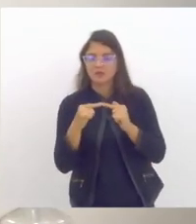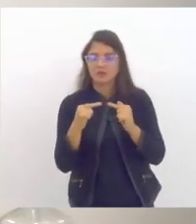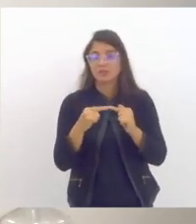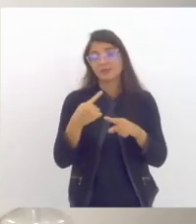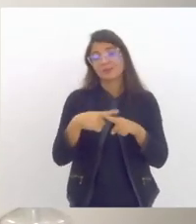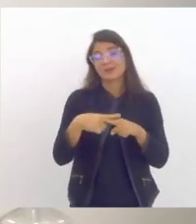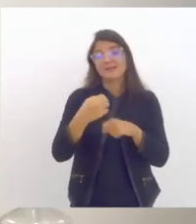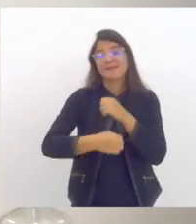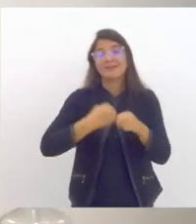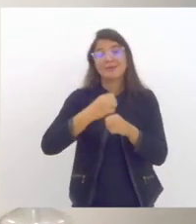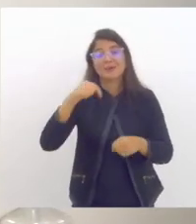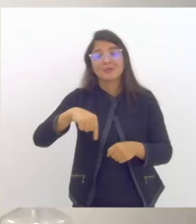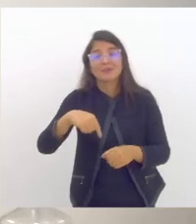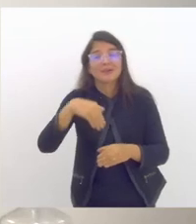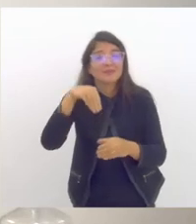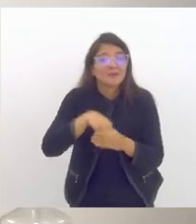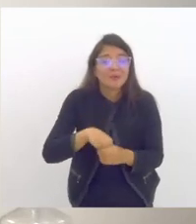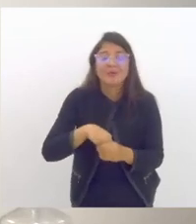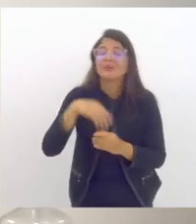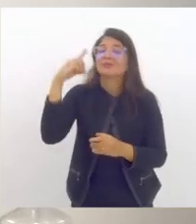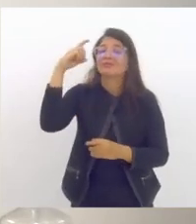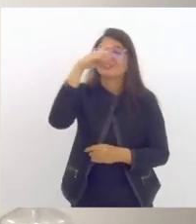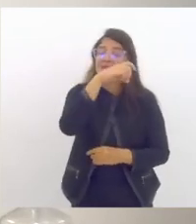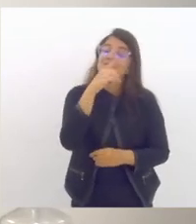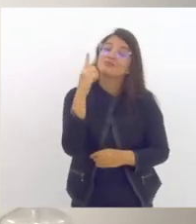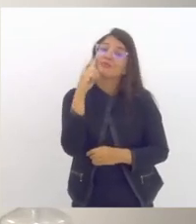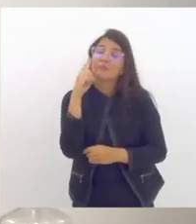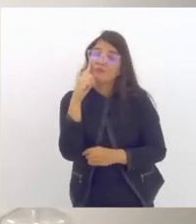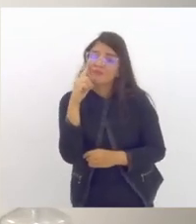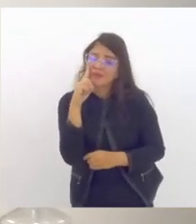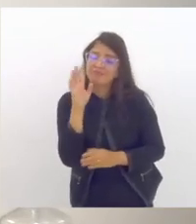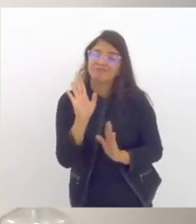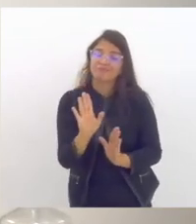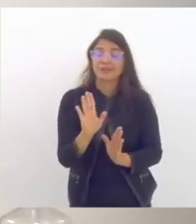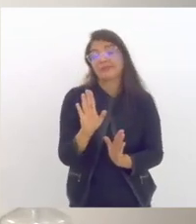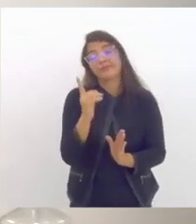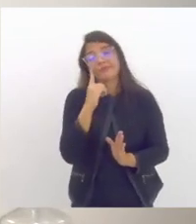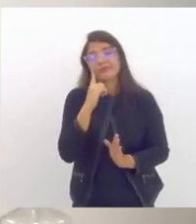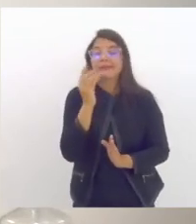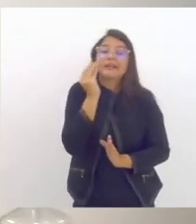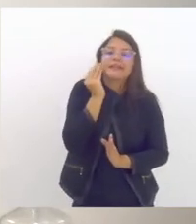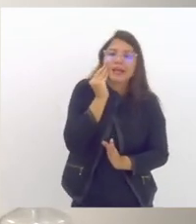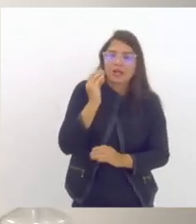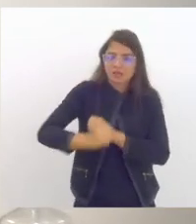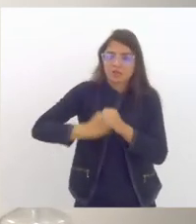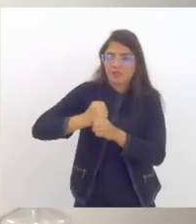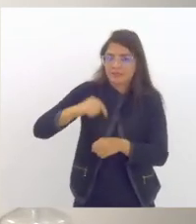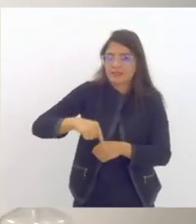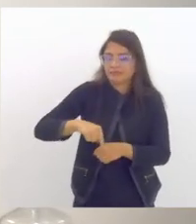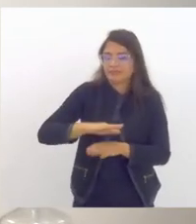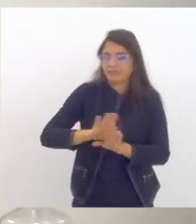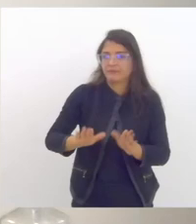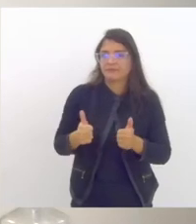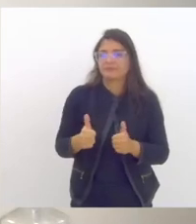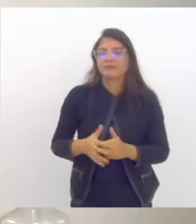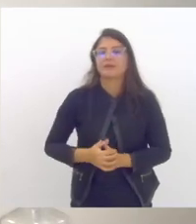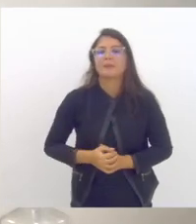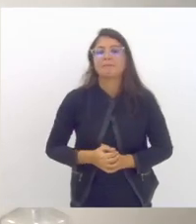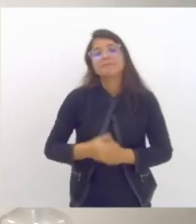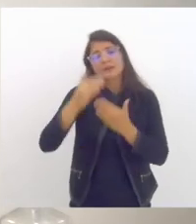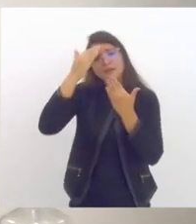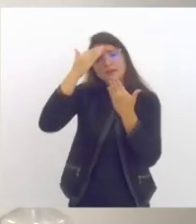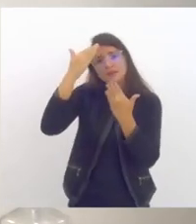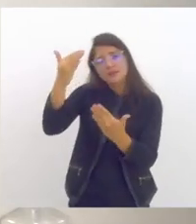eleitoral se isso vai impedir essa inclusão de uma forma mais imediata tá bom? então eu